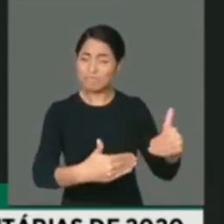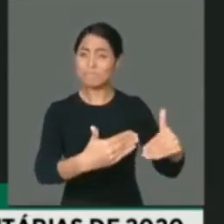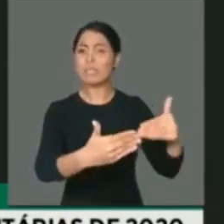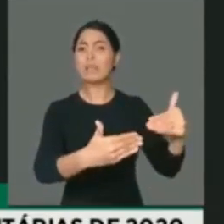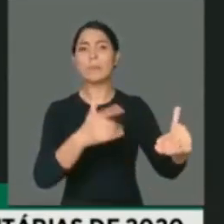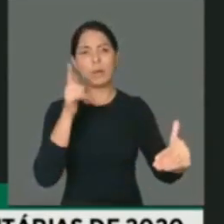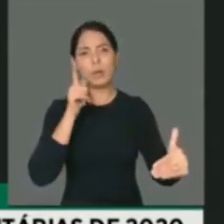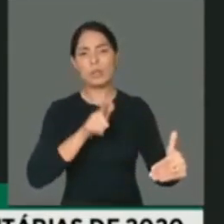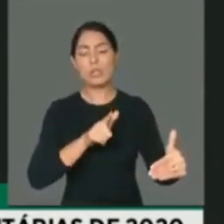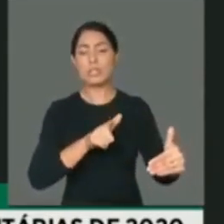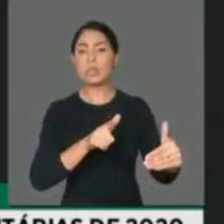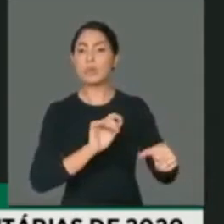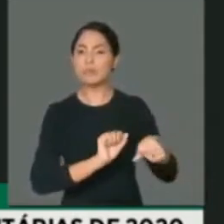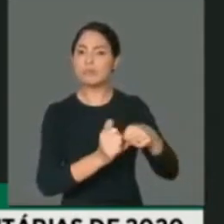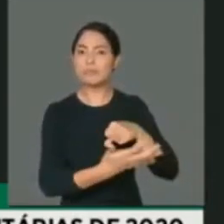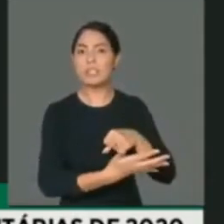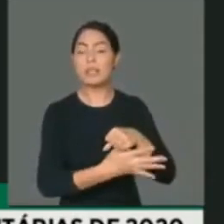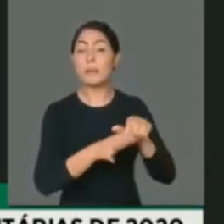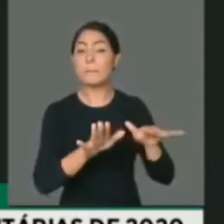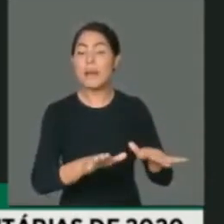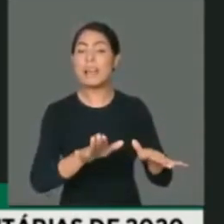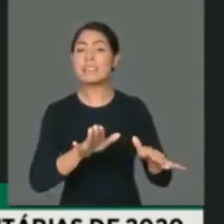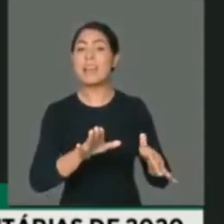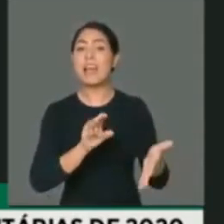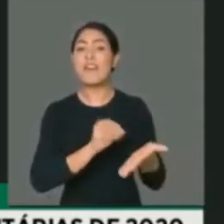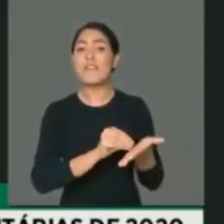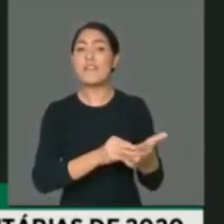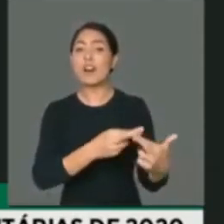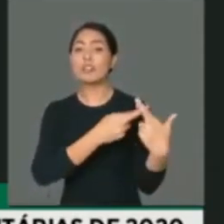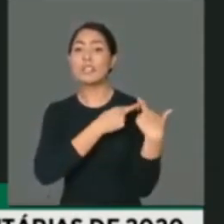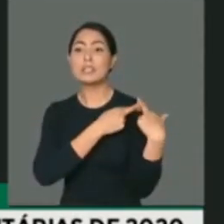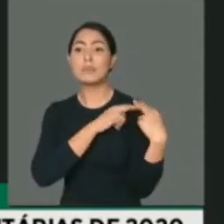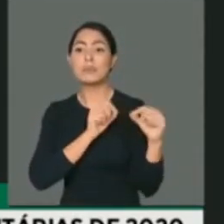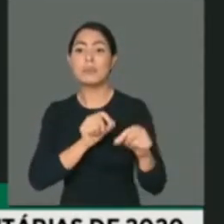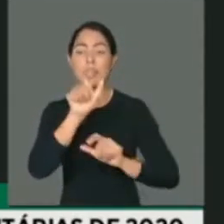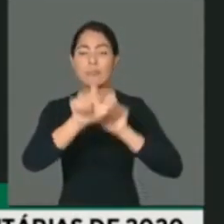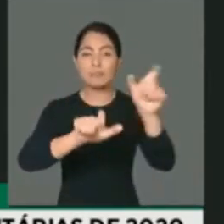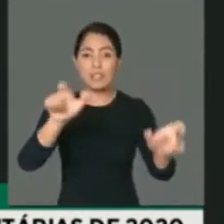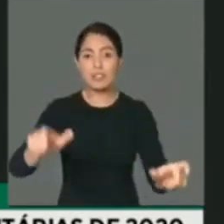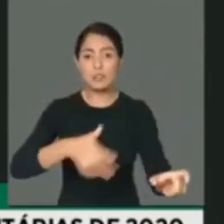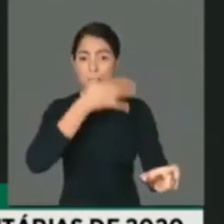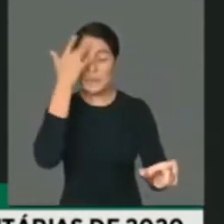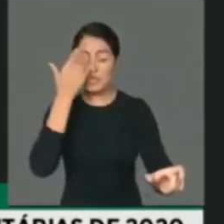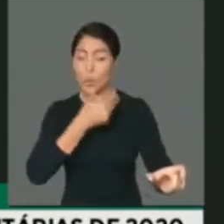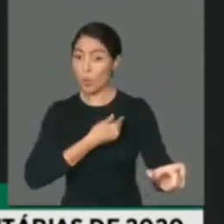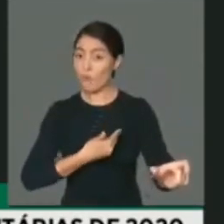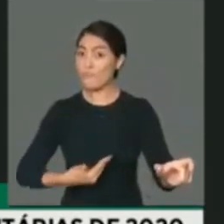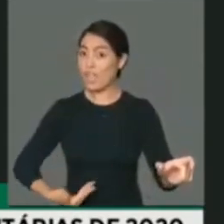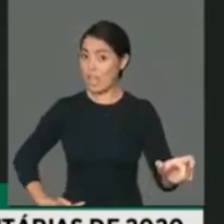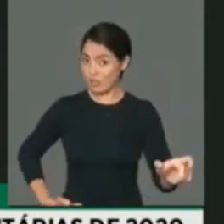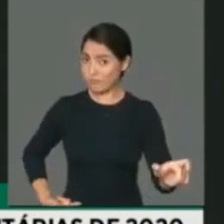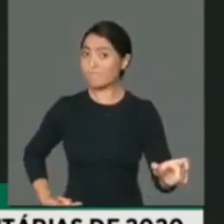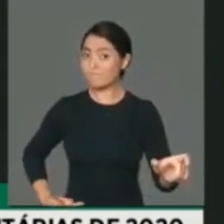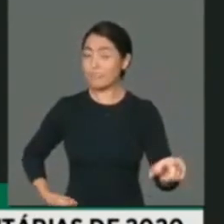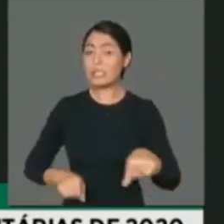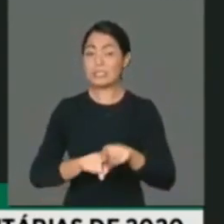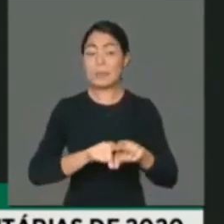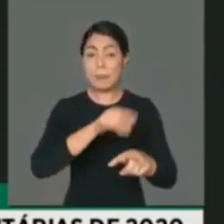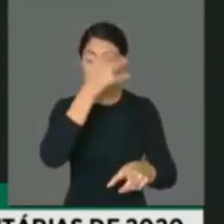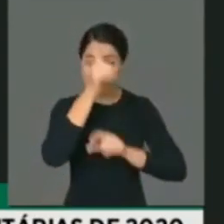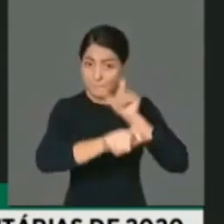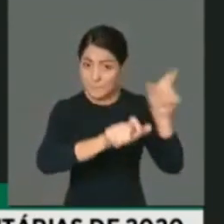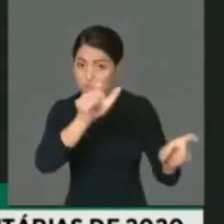crise que tem sido provocada pela irresponsabilidade de muitos governadores, de muitos prefeitos, tem que se